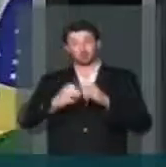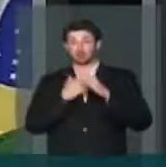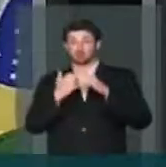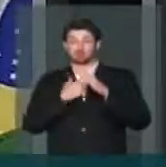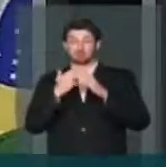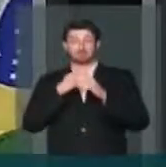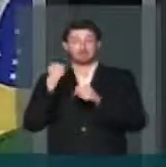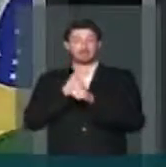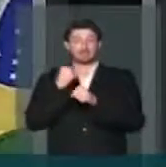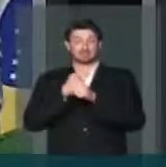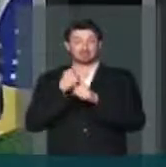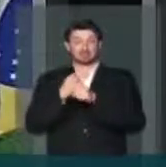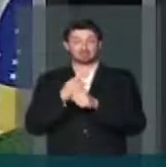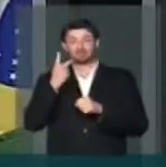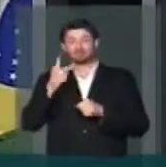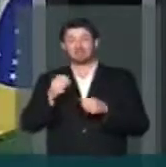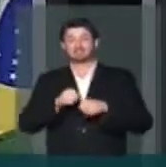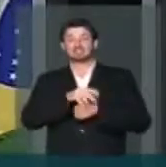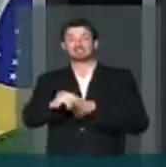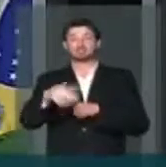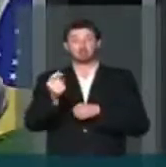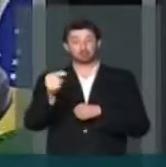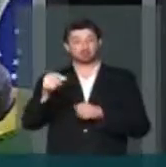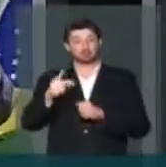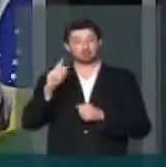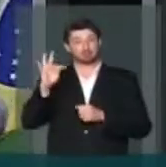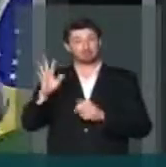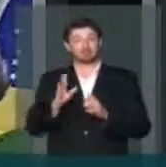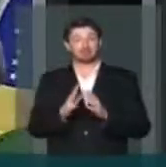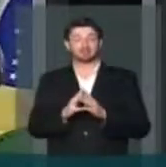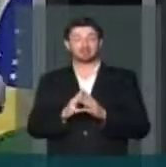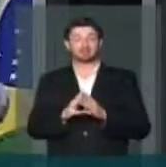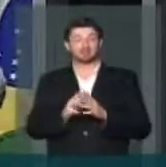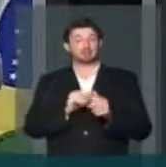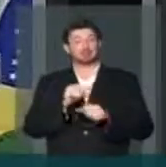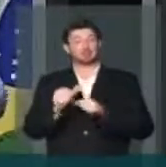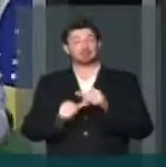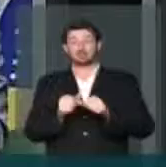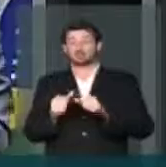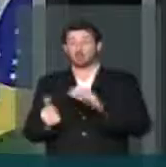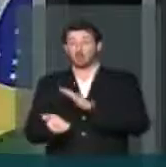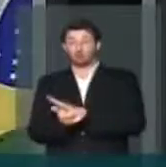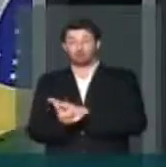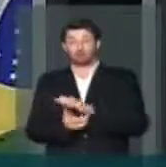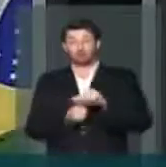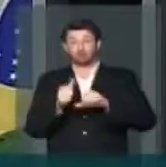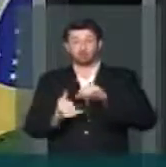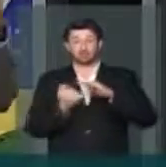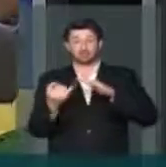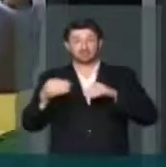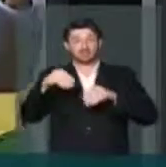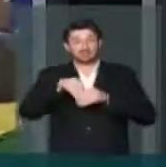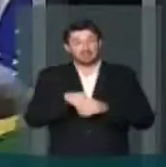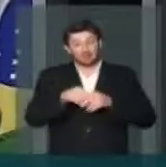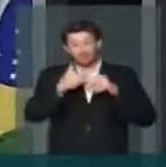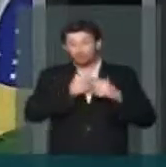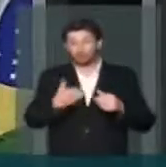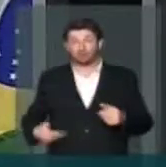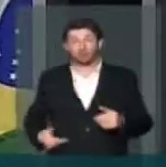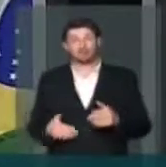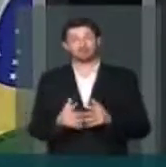petrolão, distribuindo dinheiro para o PT, que institucionalizou a corrupção dentro do poder.